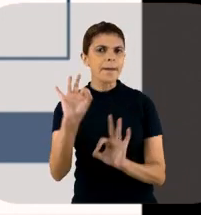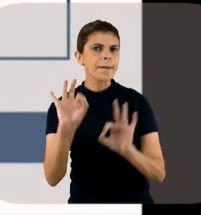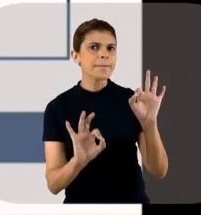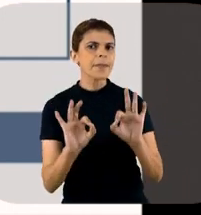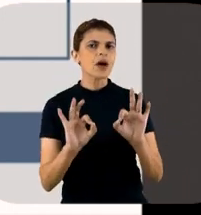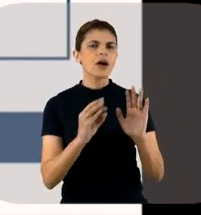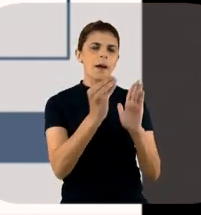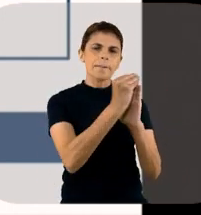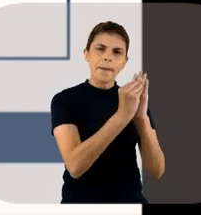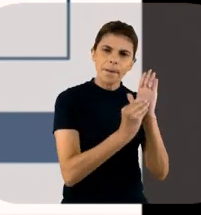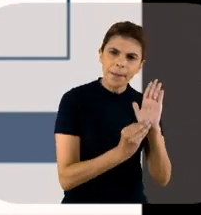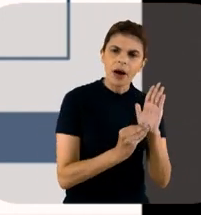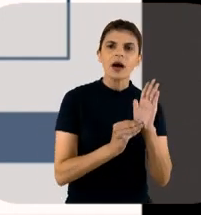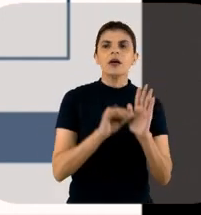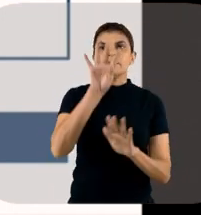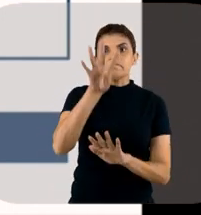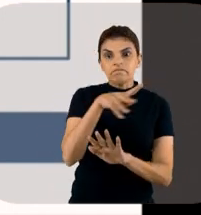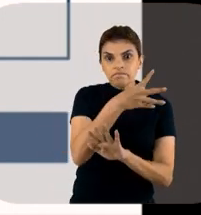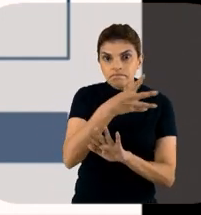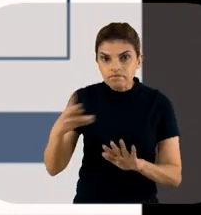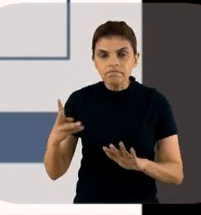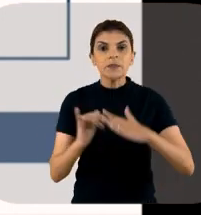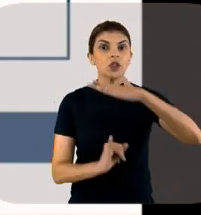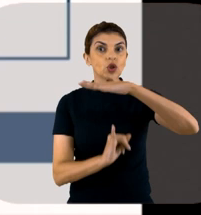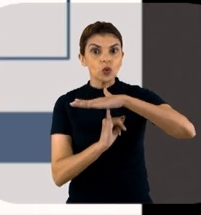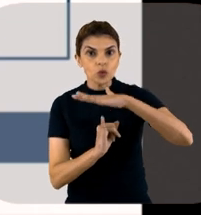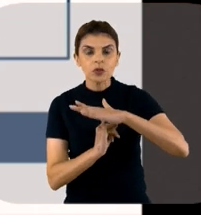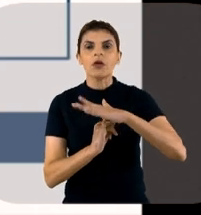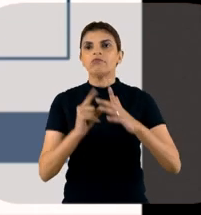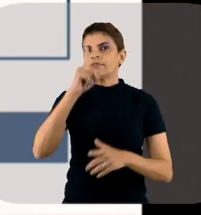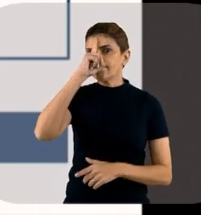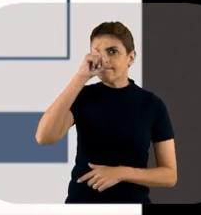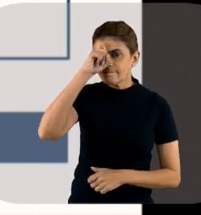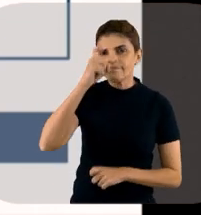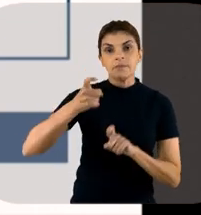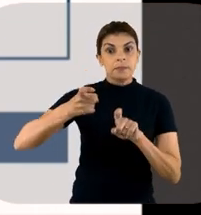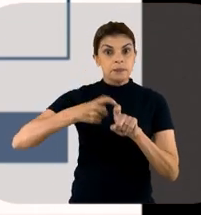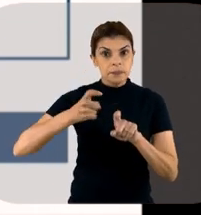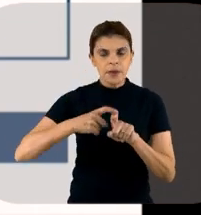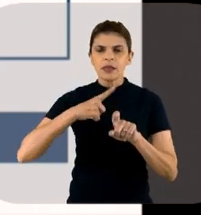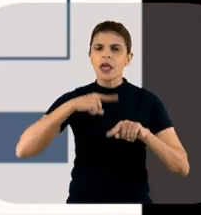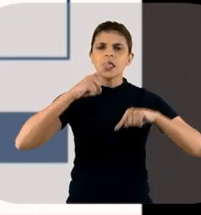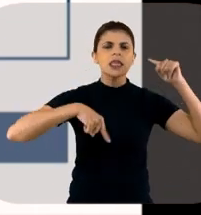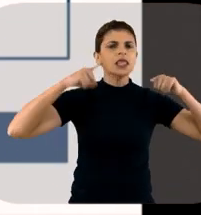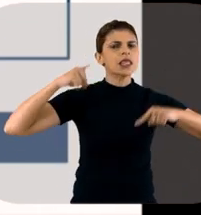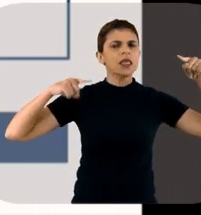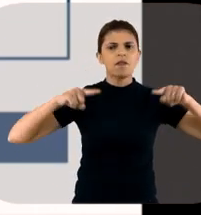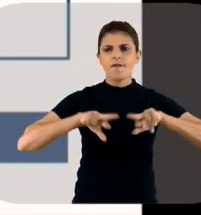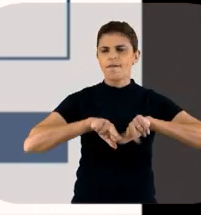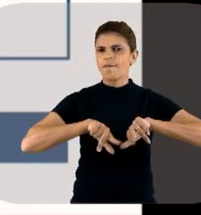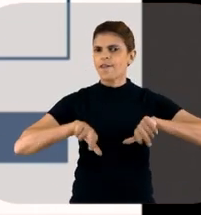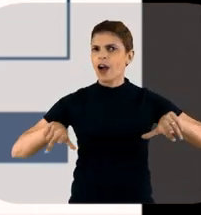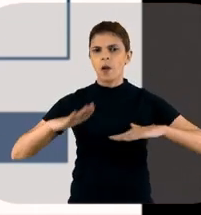montar algum protocolo, algum plano institucional, porque a gente tem vários níveis